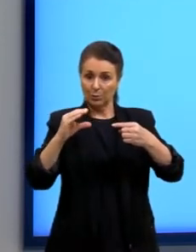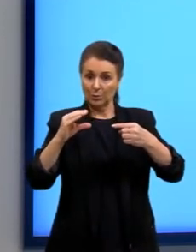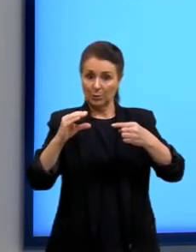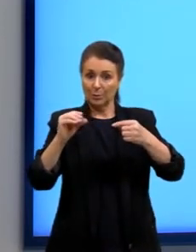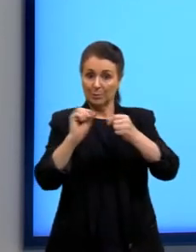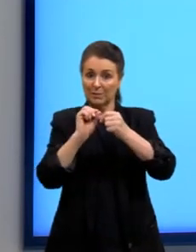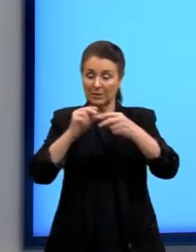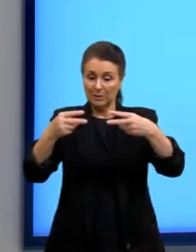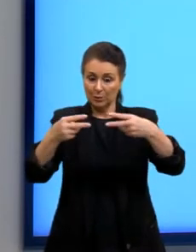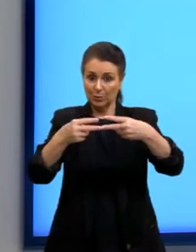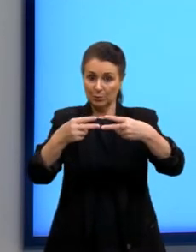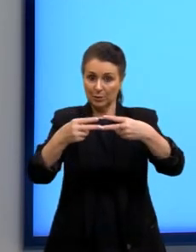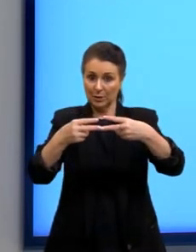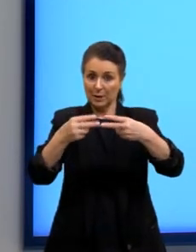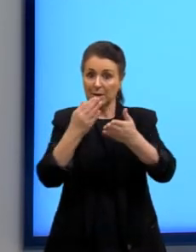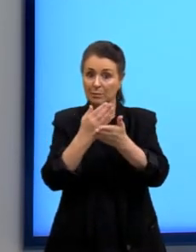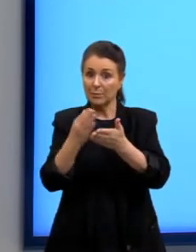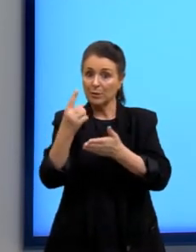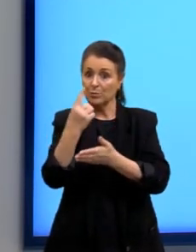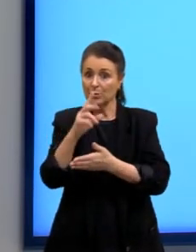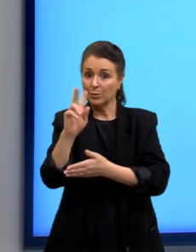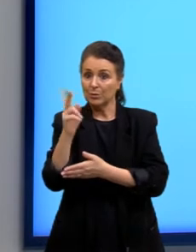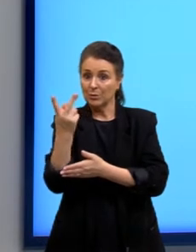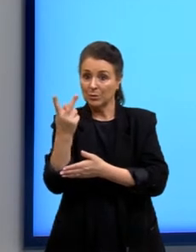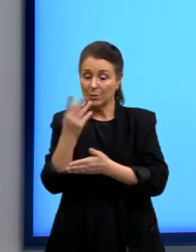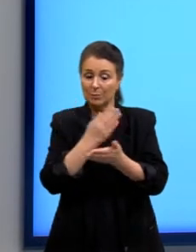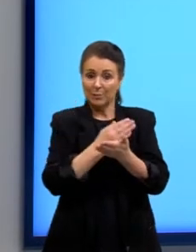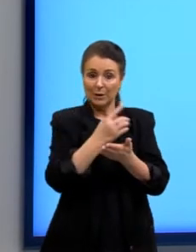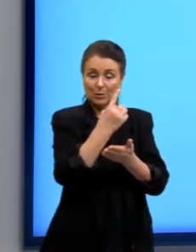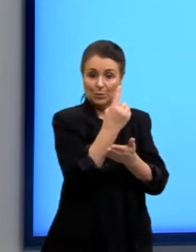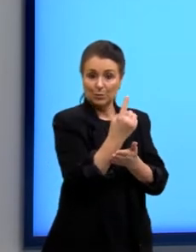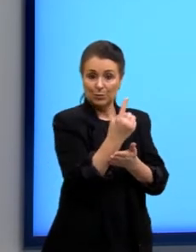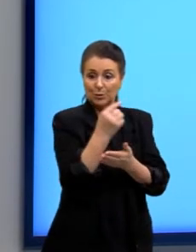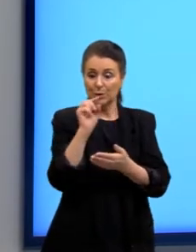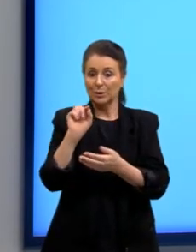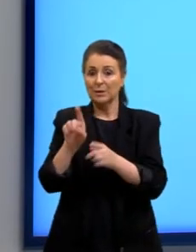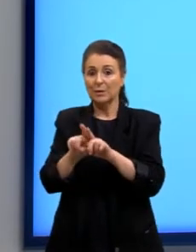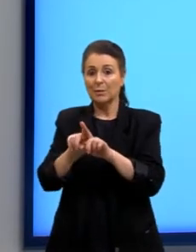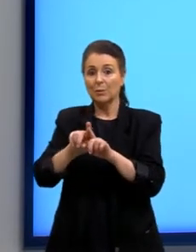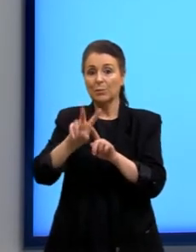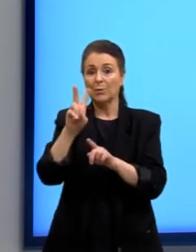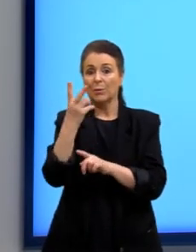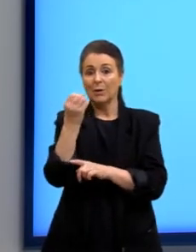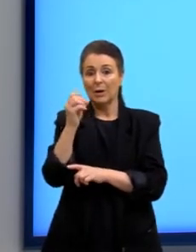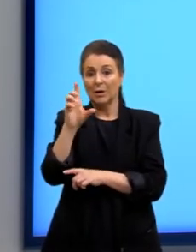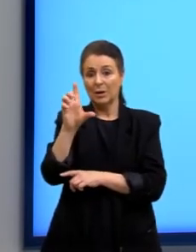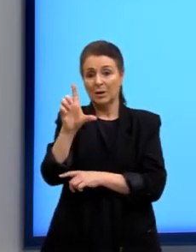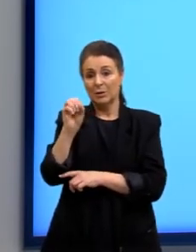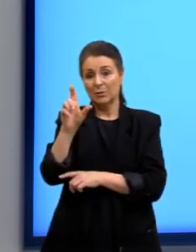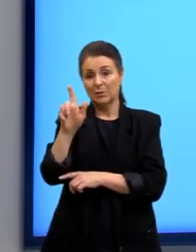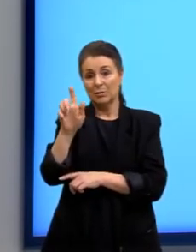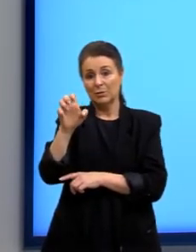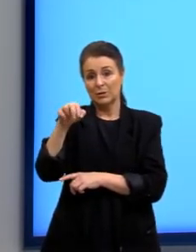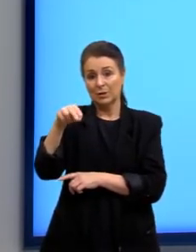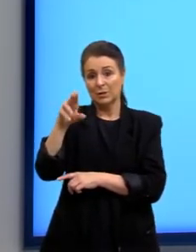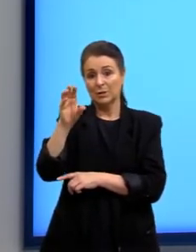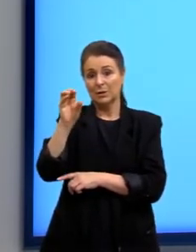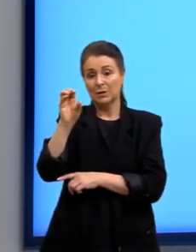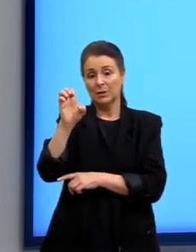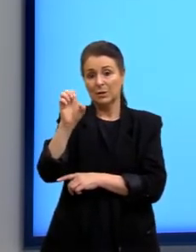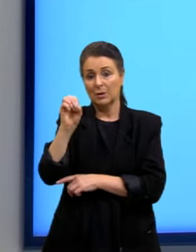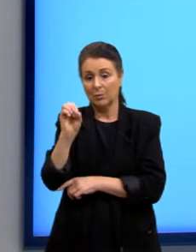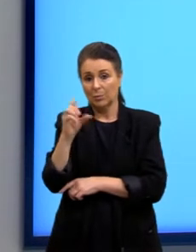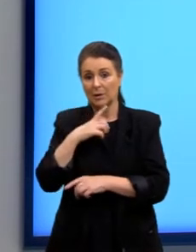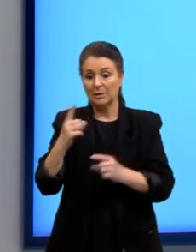ele vai perder um hidrogênio. Então, eu vou perder um hidrogênio e um halogênio. É a eliminação de um hidrogênio e de um halogênio ligado a